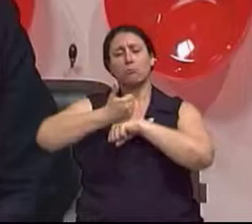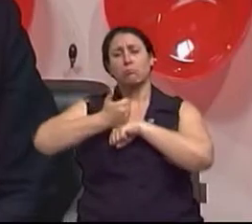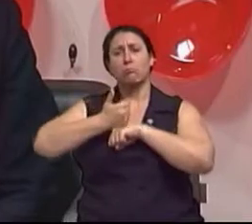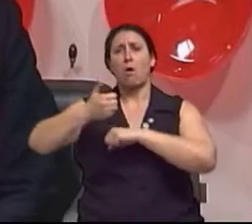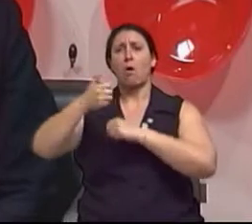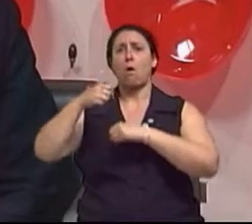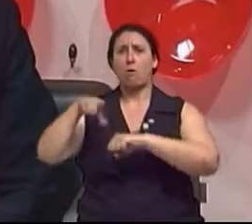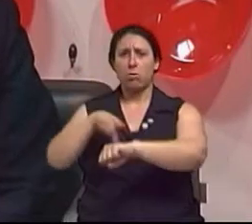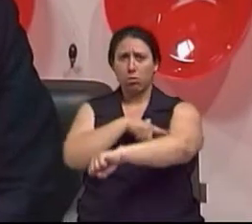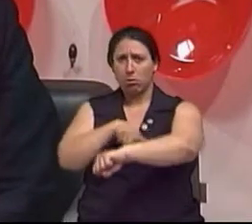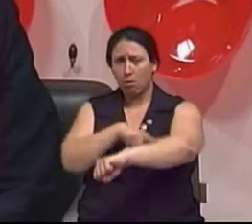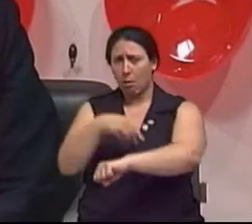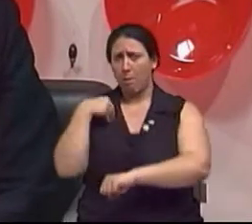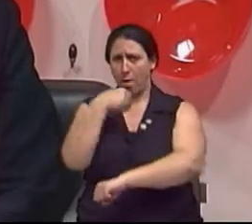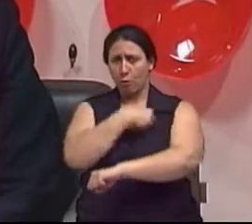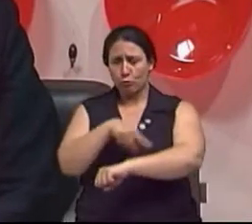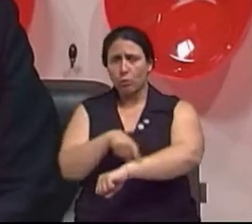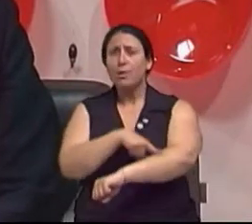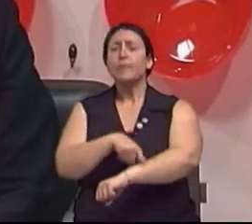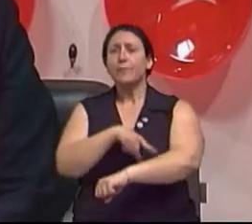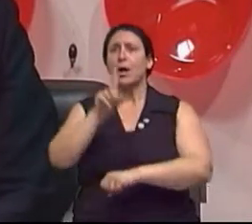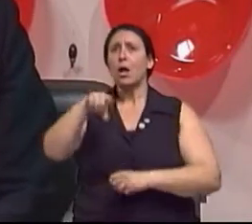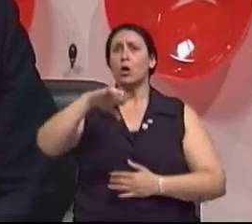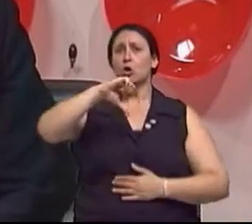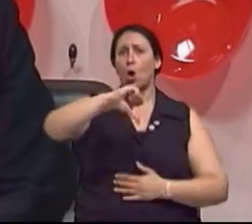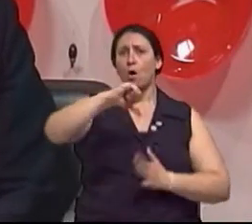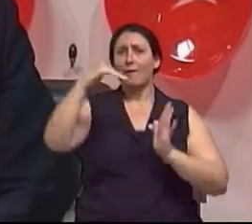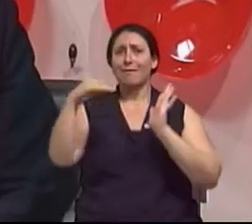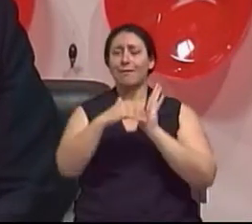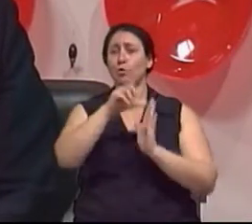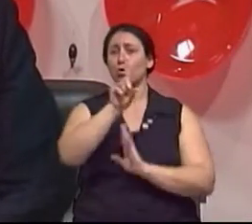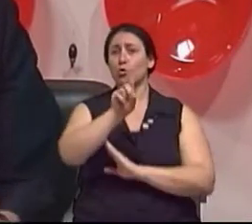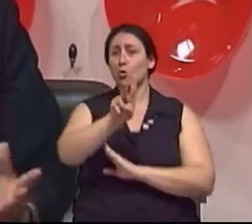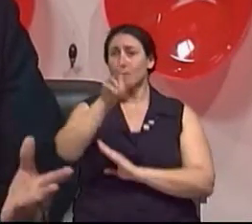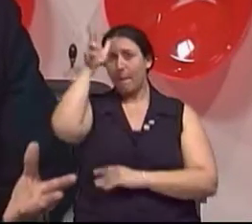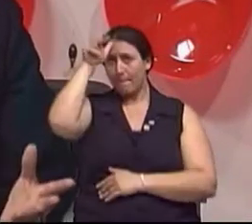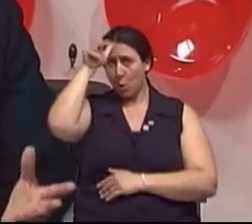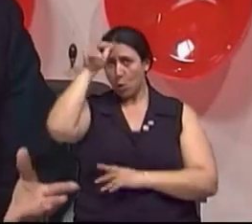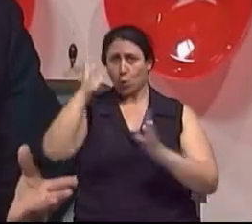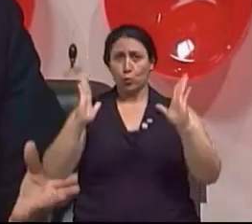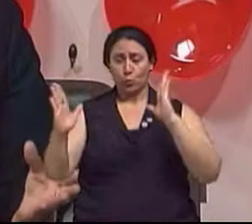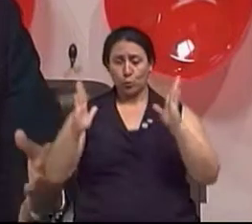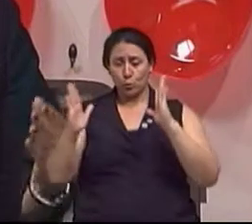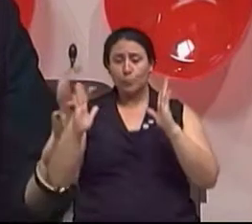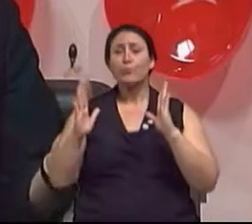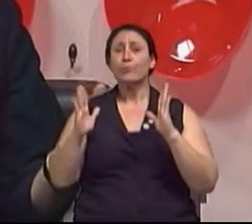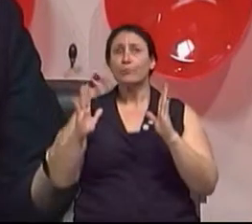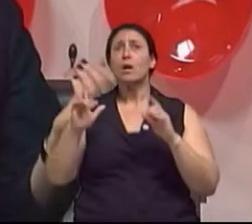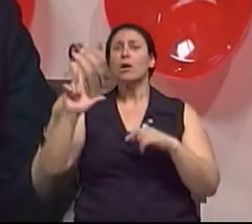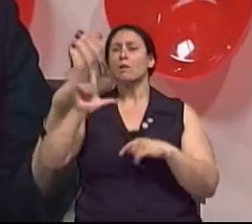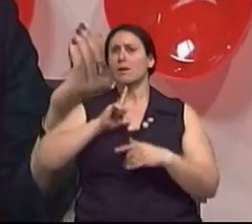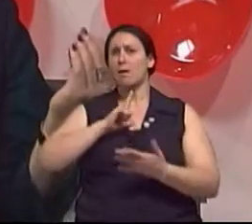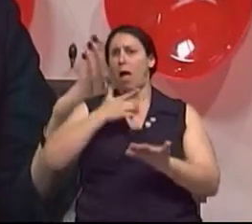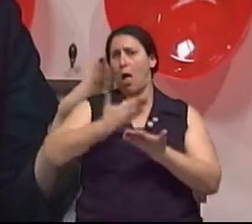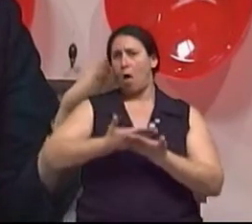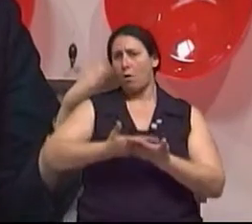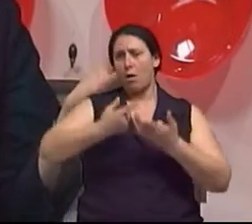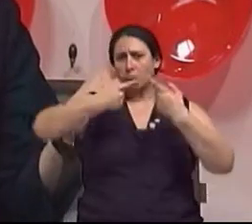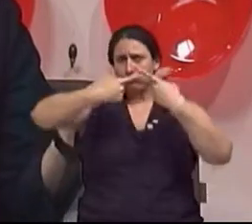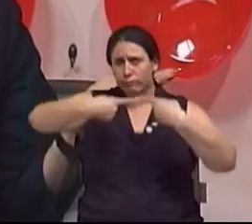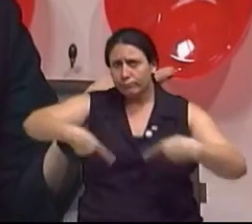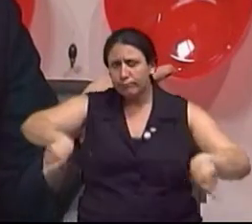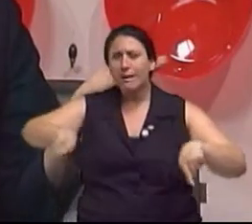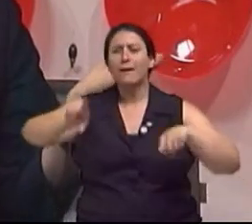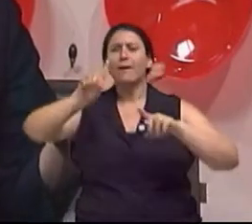de 9 a 12 de abril. Ele, a aula inaugural vai ser feita pela